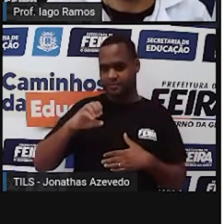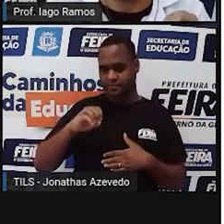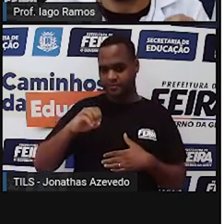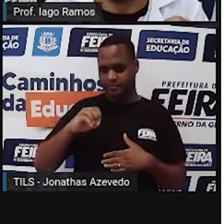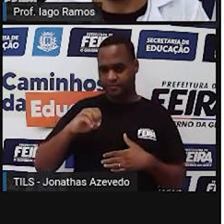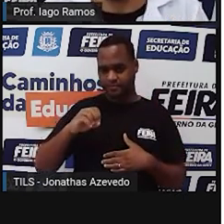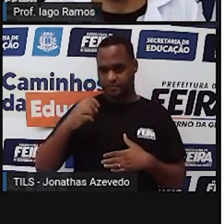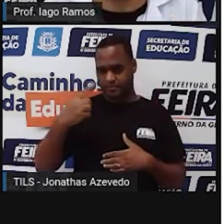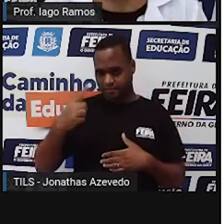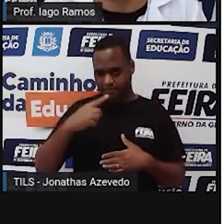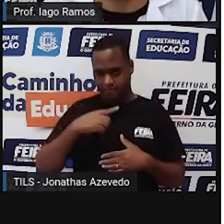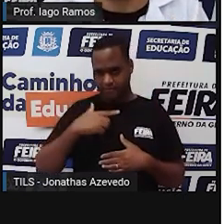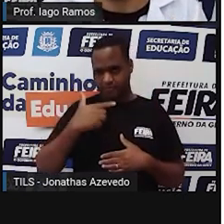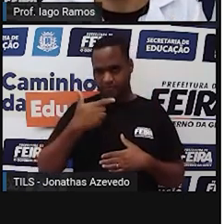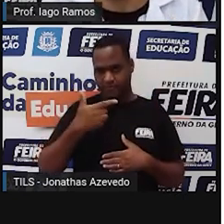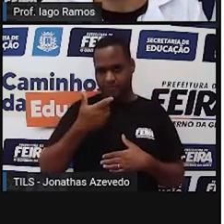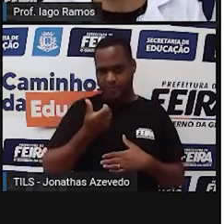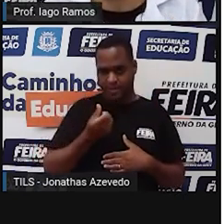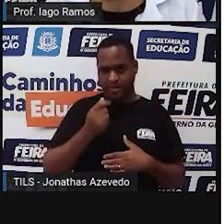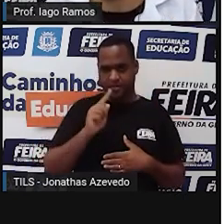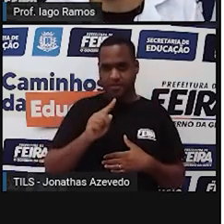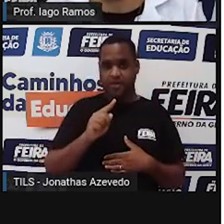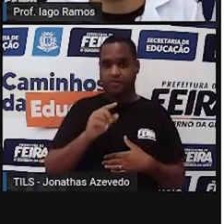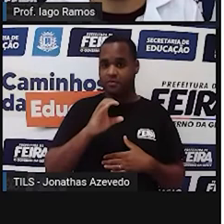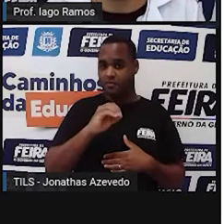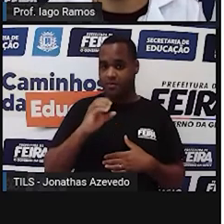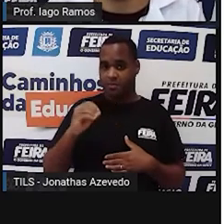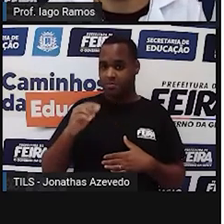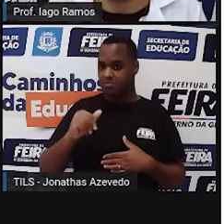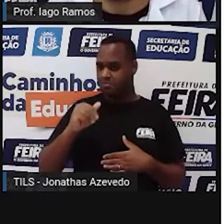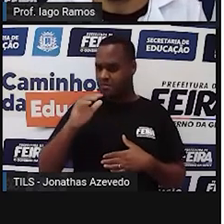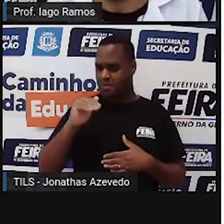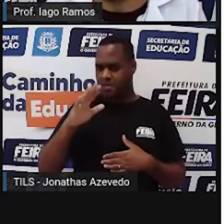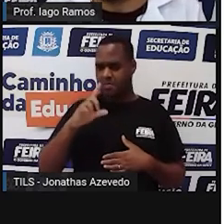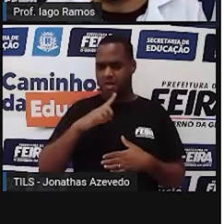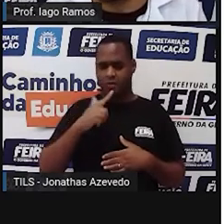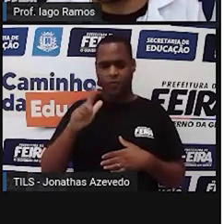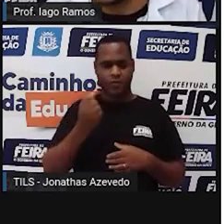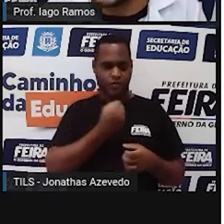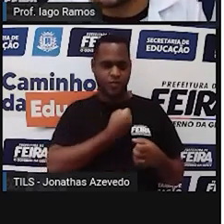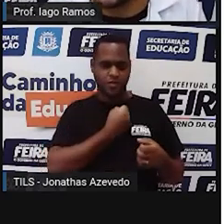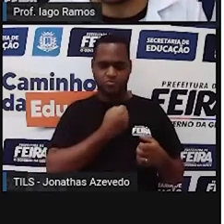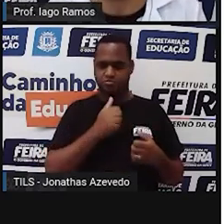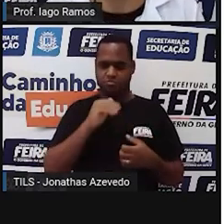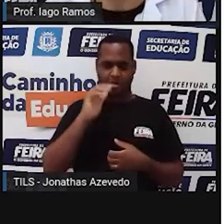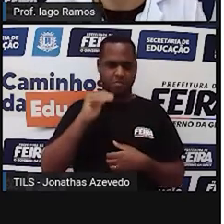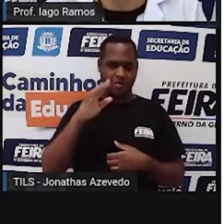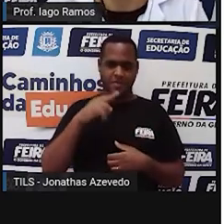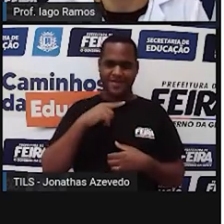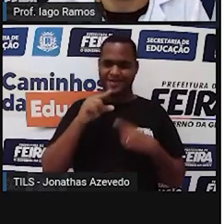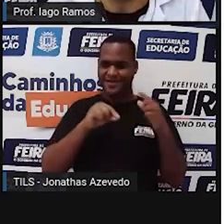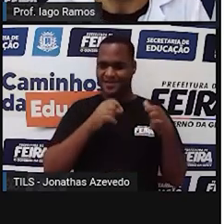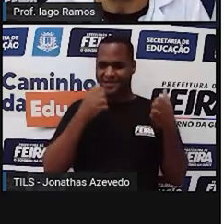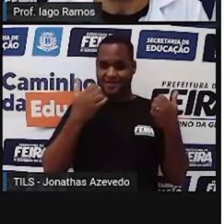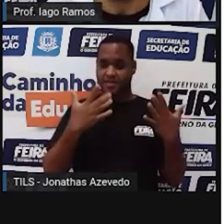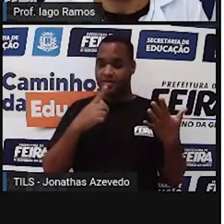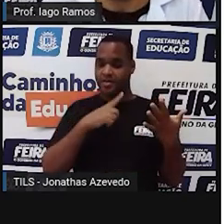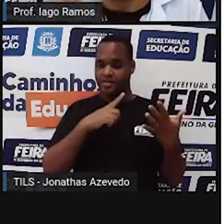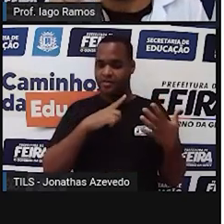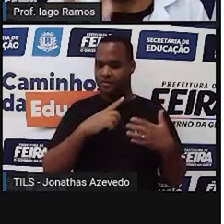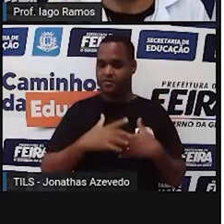26 mil, e 26 mil é maior do que todos os outros números ali. Mas tem um detalhe, né?